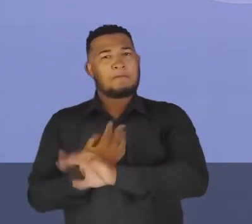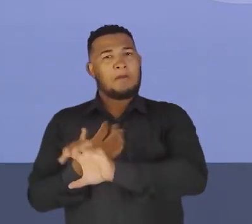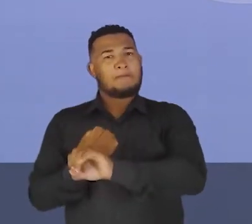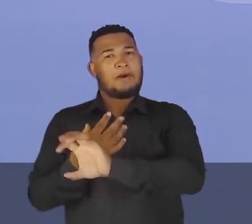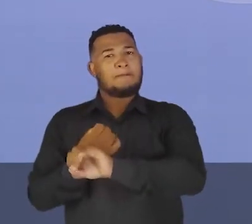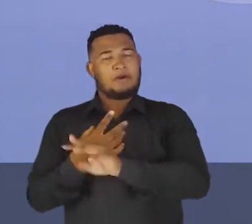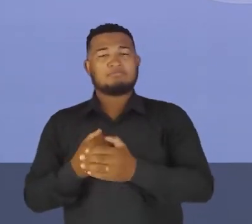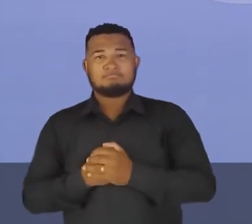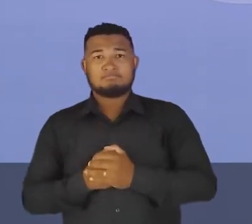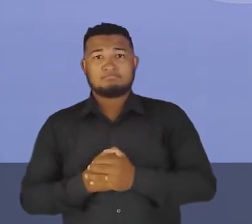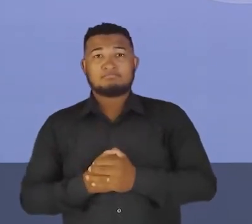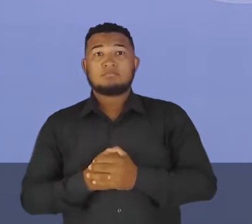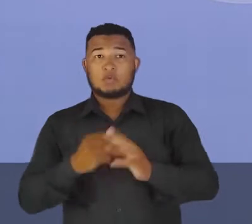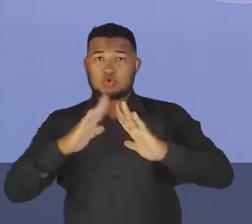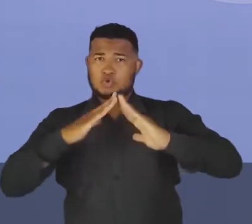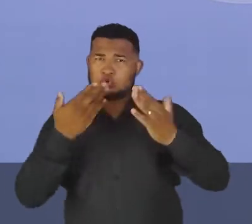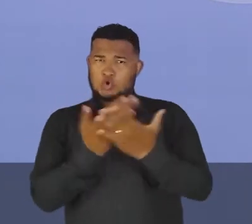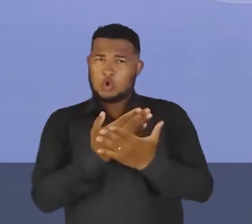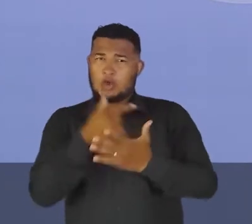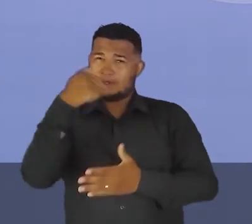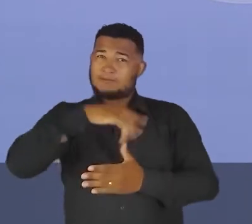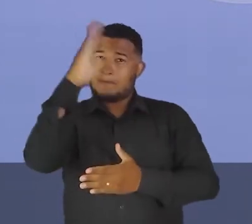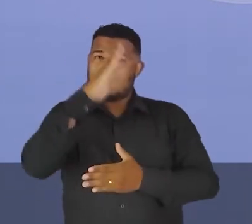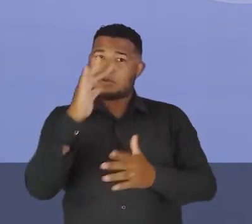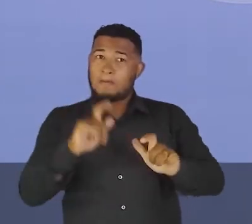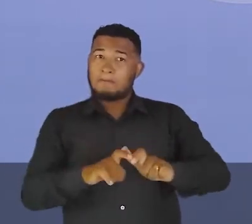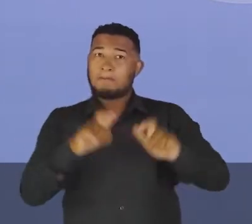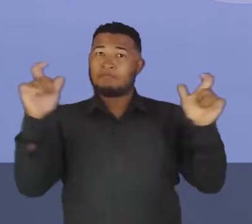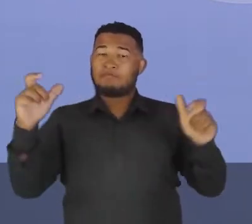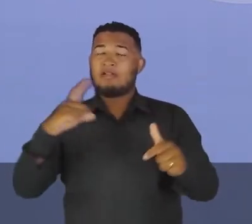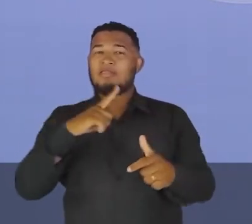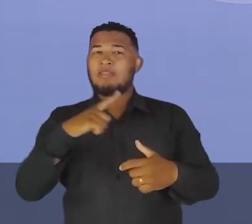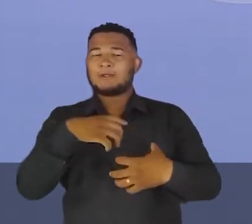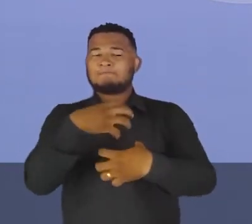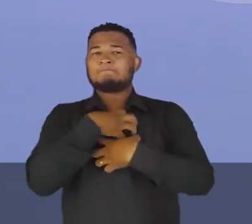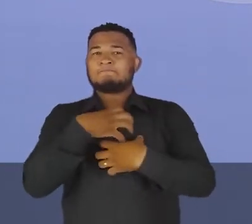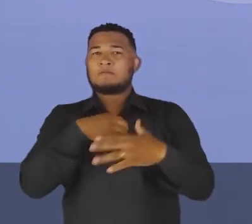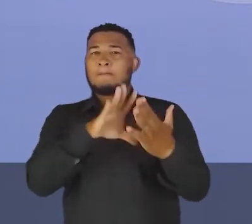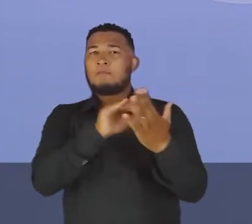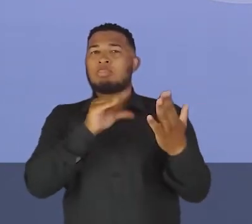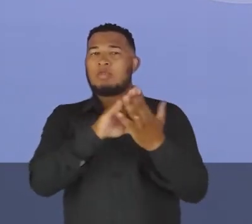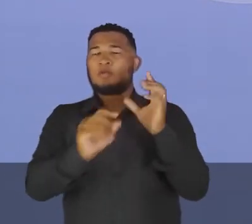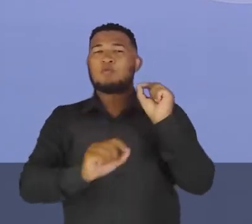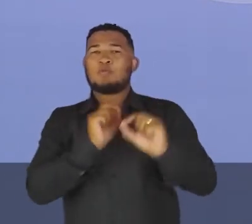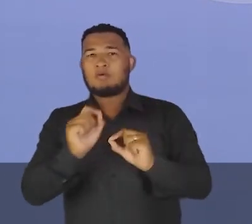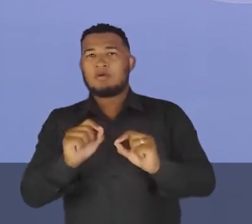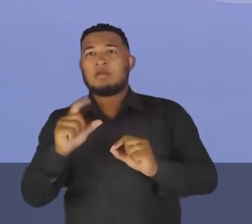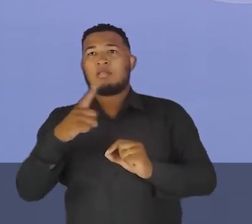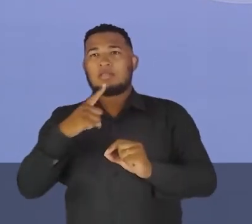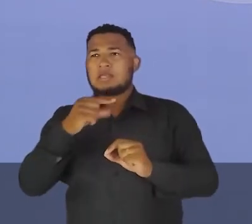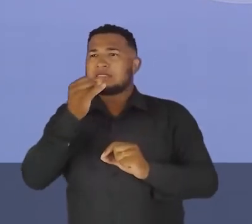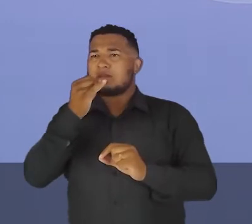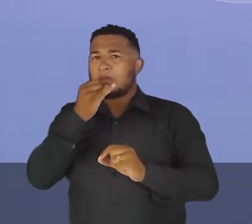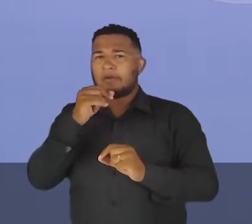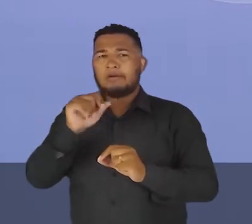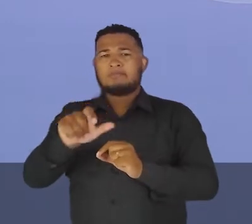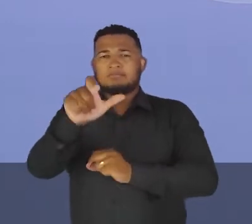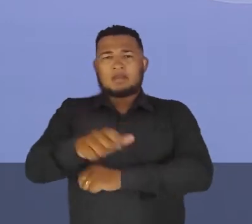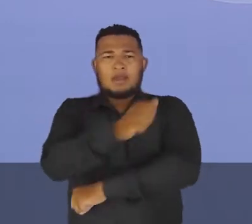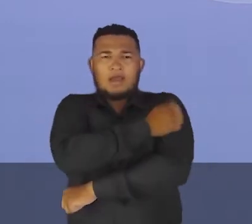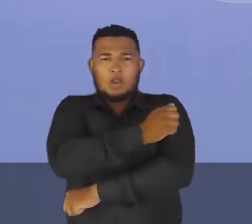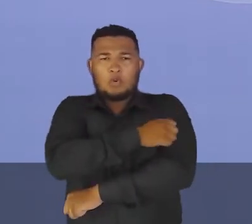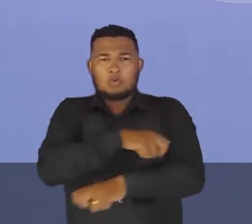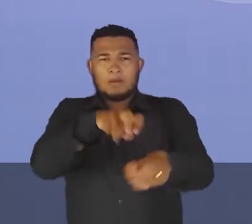A maioria das escolas brasileiras, ela ainda reproduz esse modelo, né? Em que o conteúdo, ele é passado de professor para aluno, as